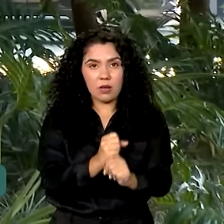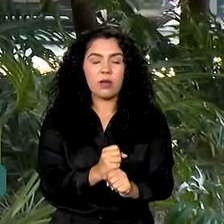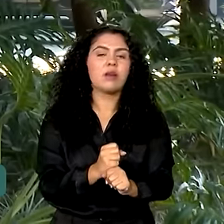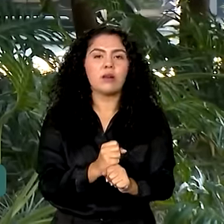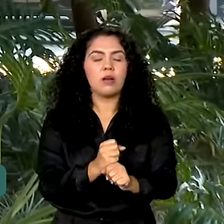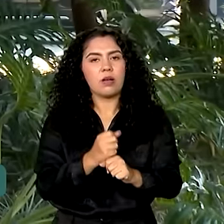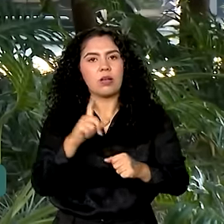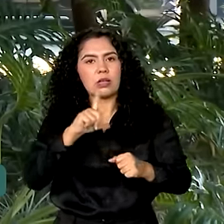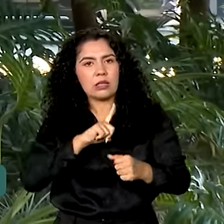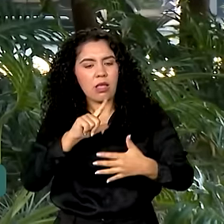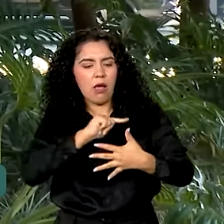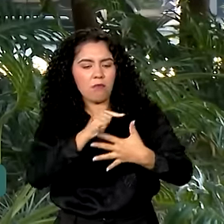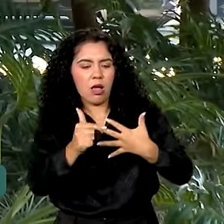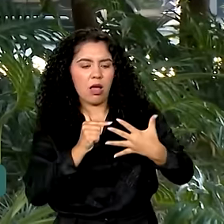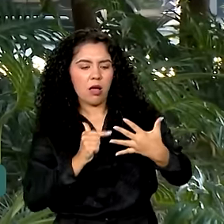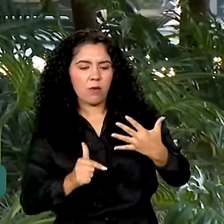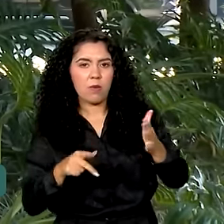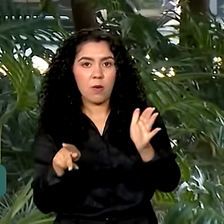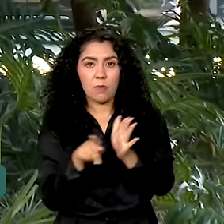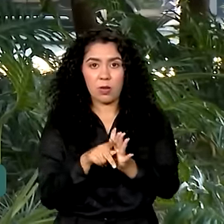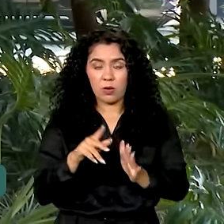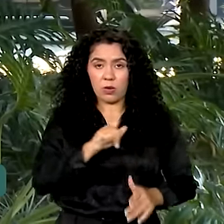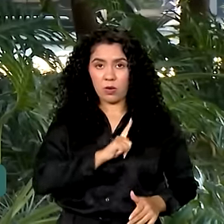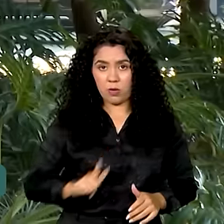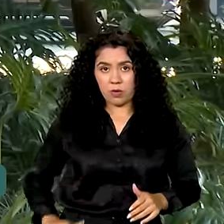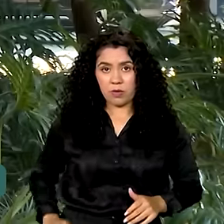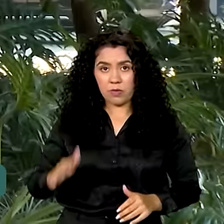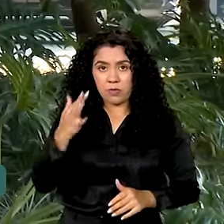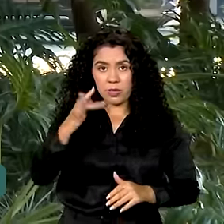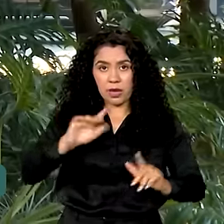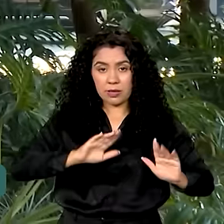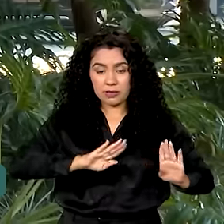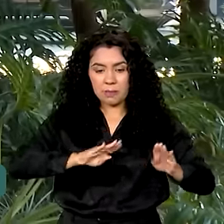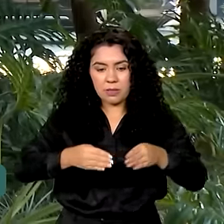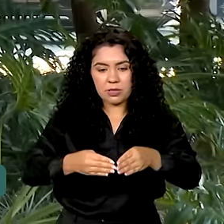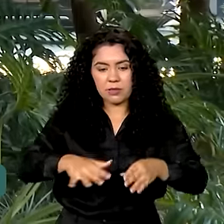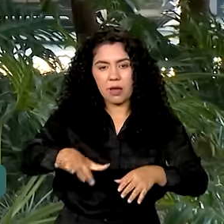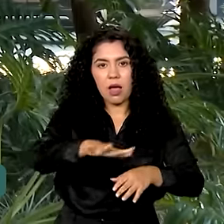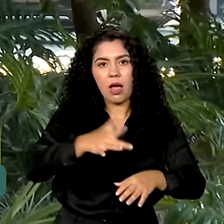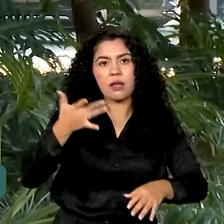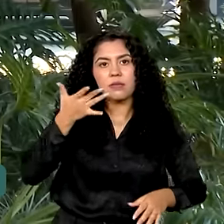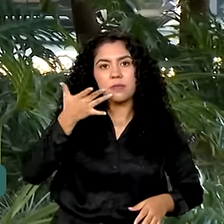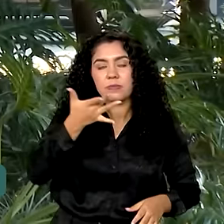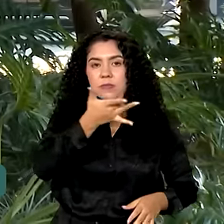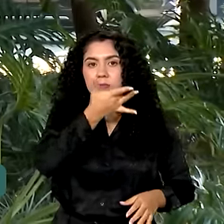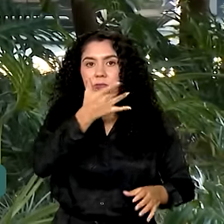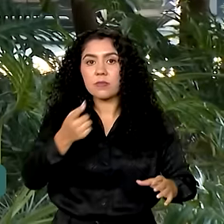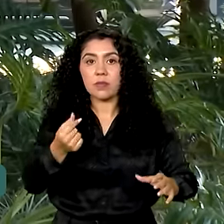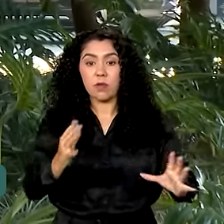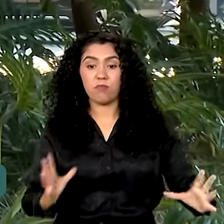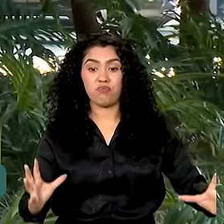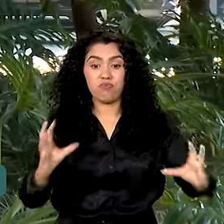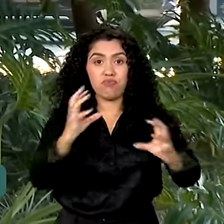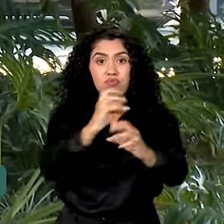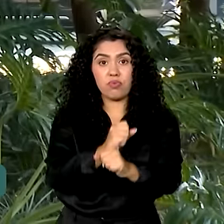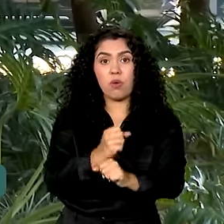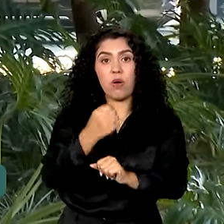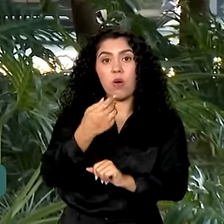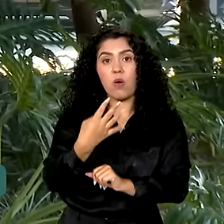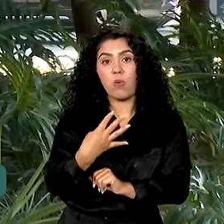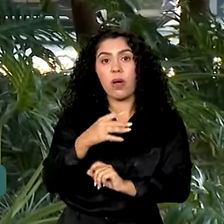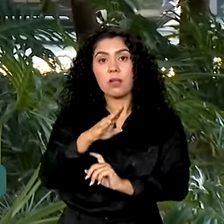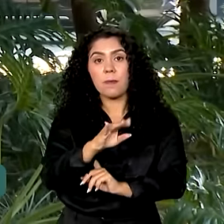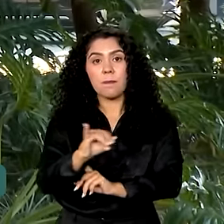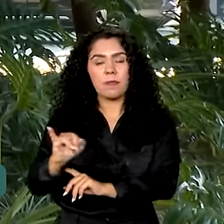as iniciativas do governo federal em saúde bucal, o valor, o investimento soma 4 bilhões e 300